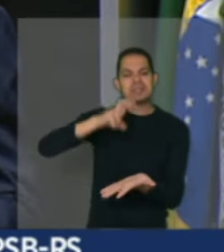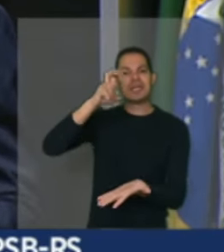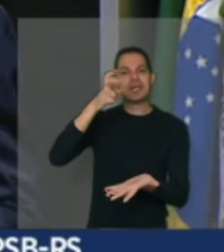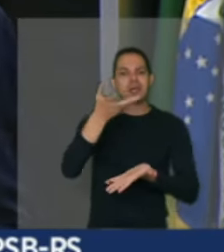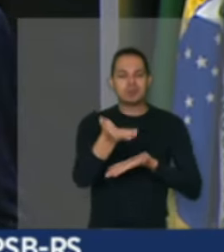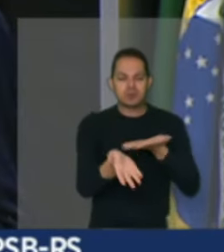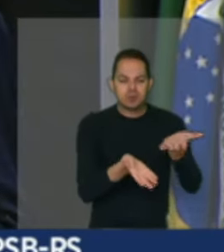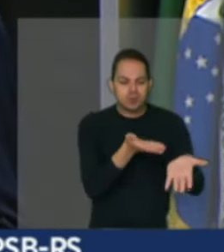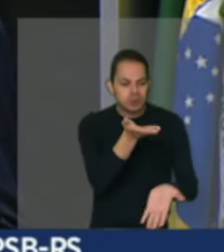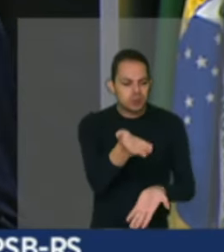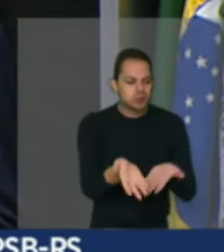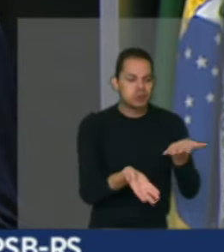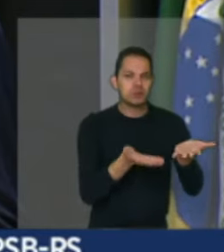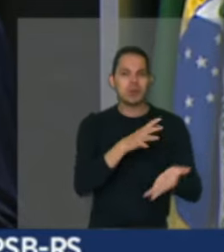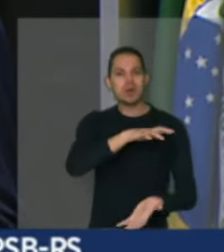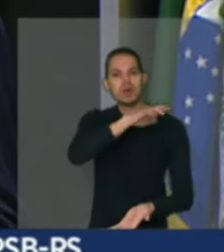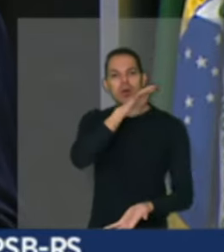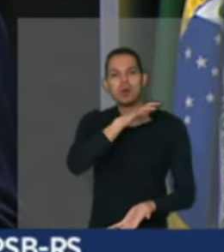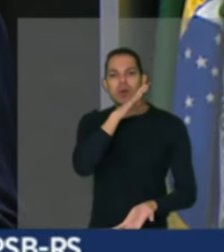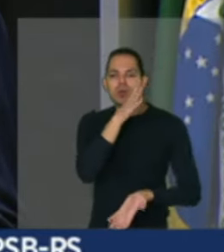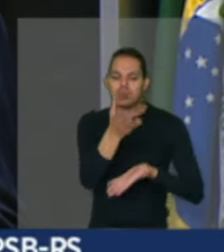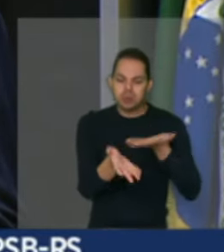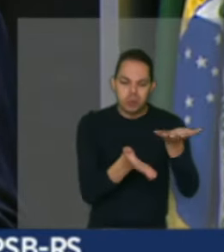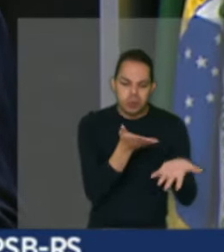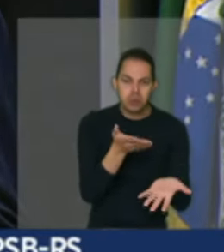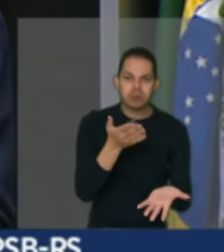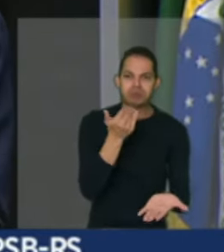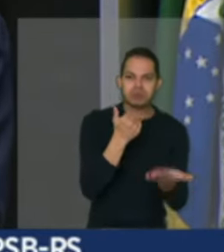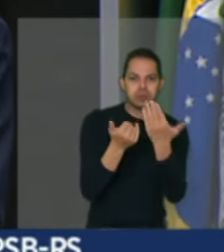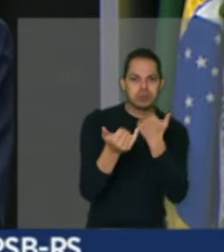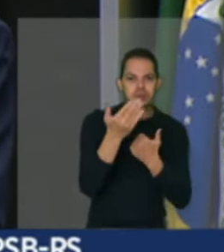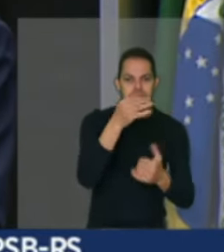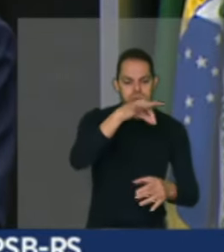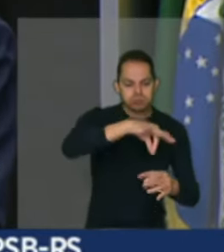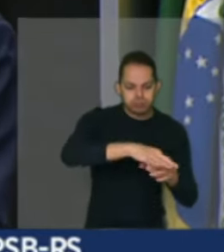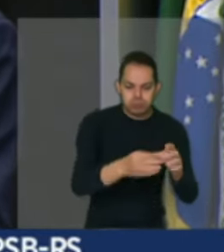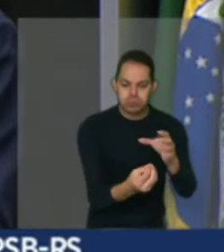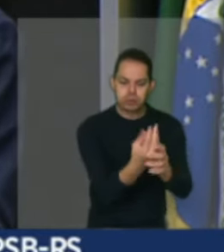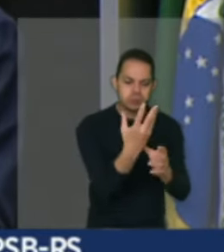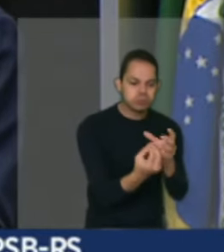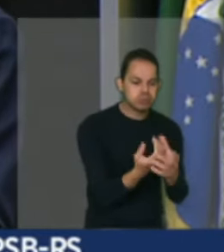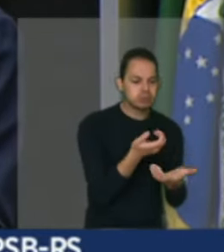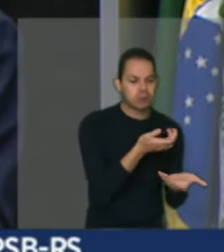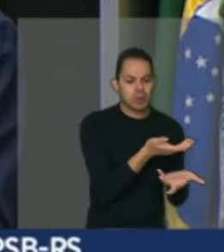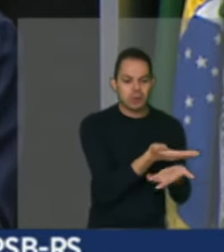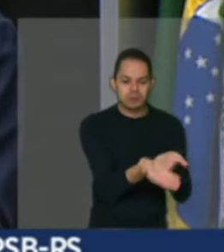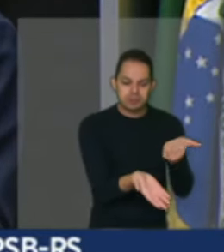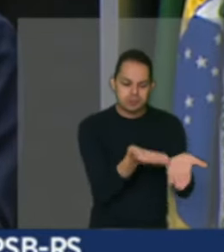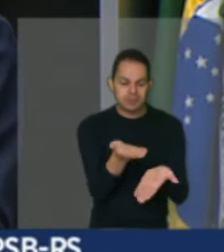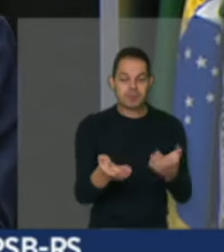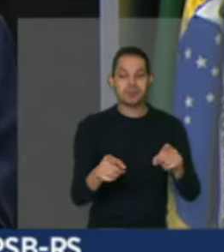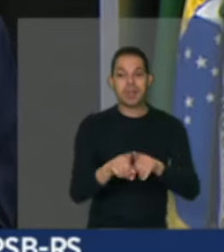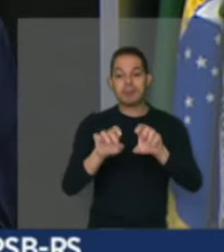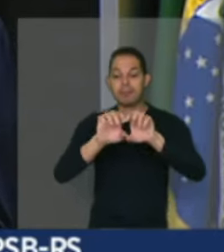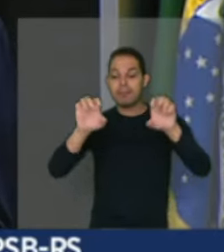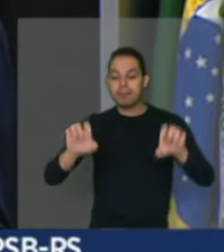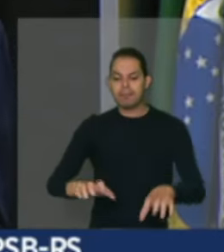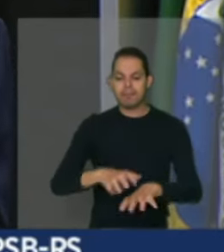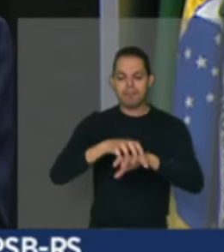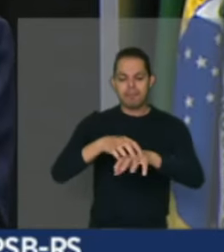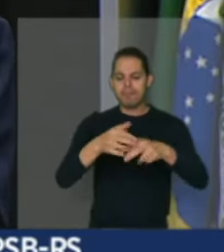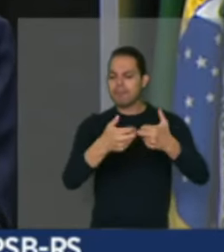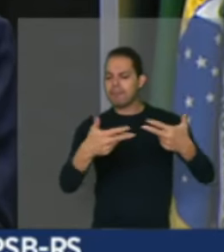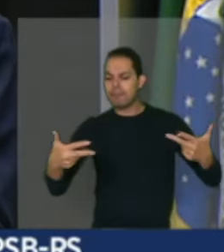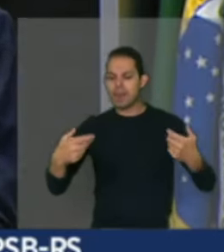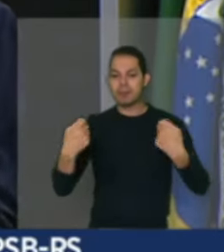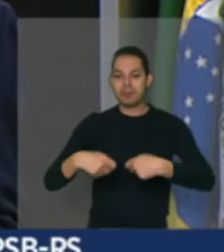produzir o alimento. Nós precisamos também da garantia de infraestrutura necessária com